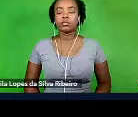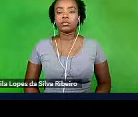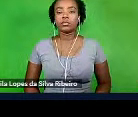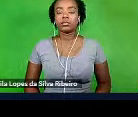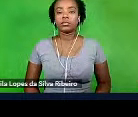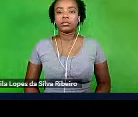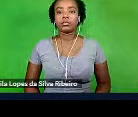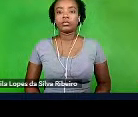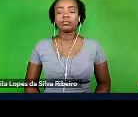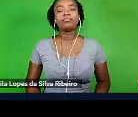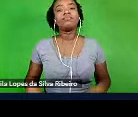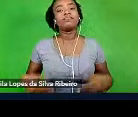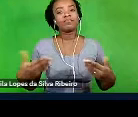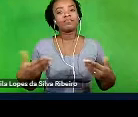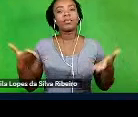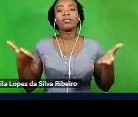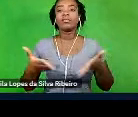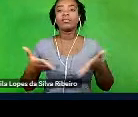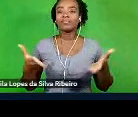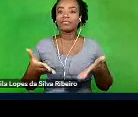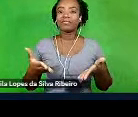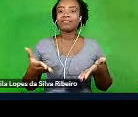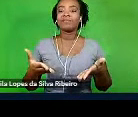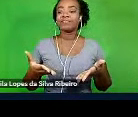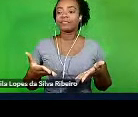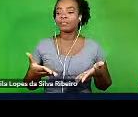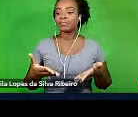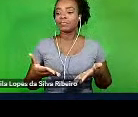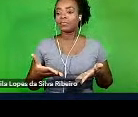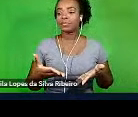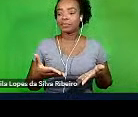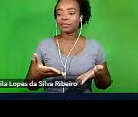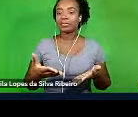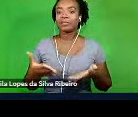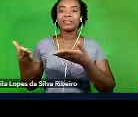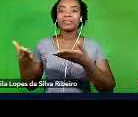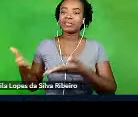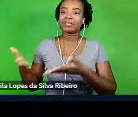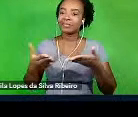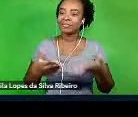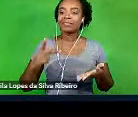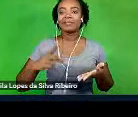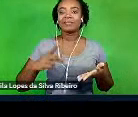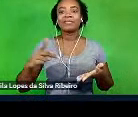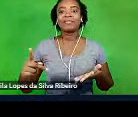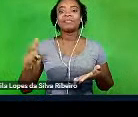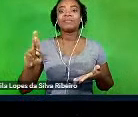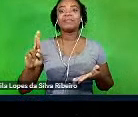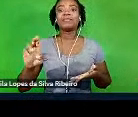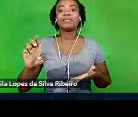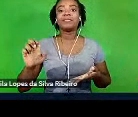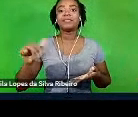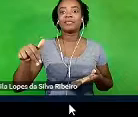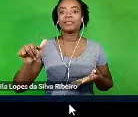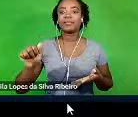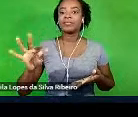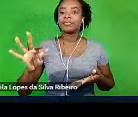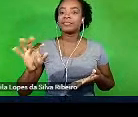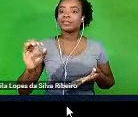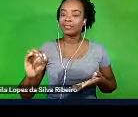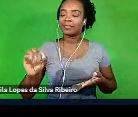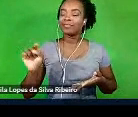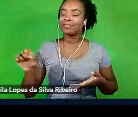Eu gostaria agora de chamar o professor Renato para fazer as suas considerações uma vez que ele foi